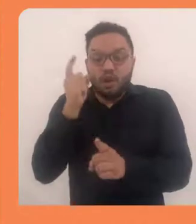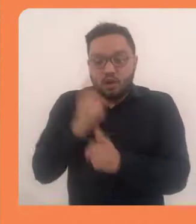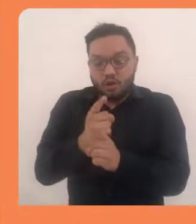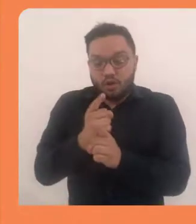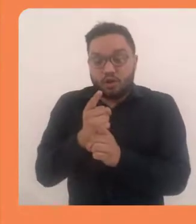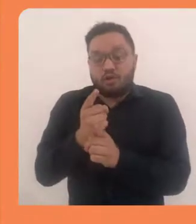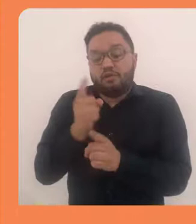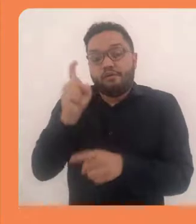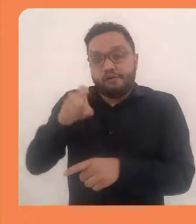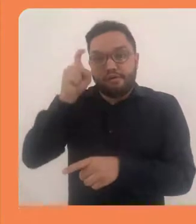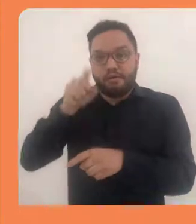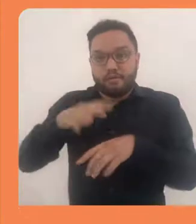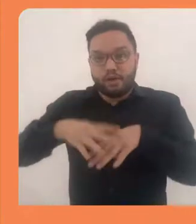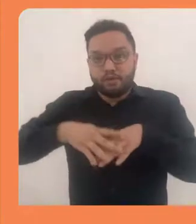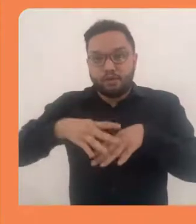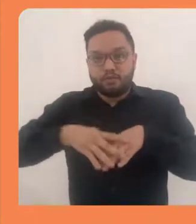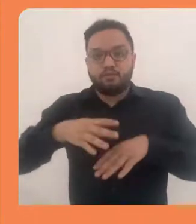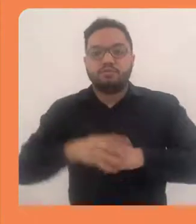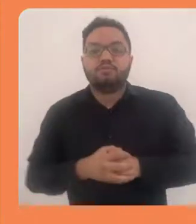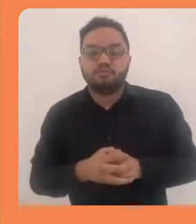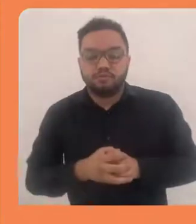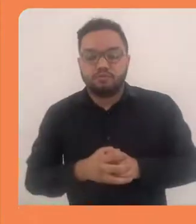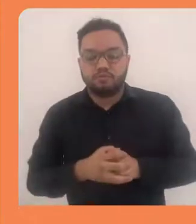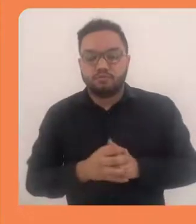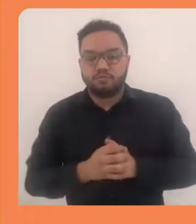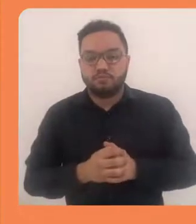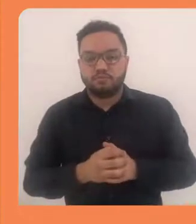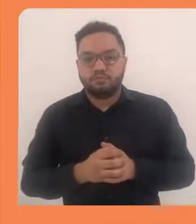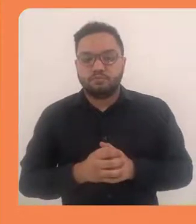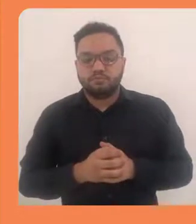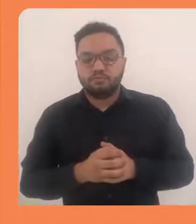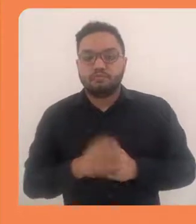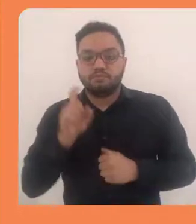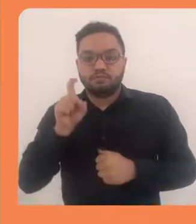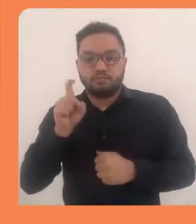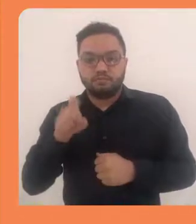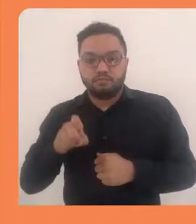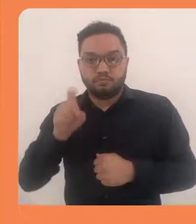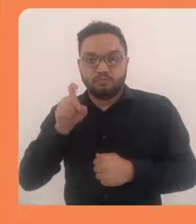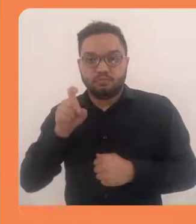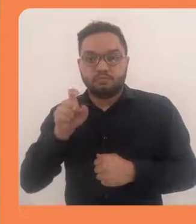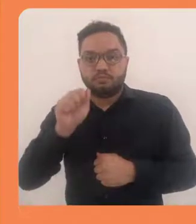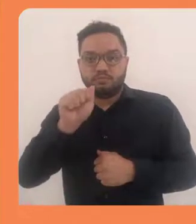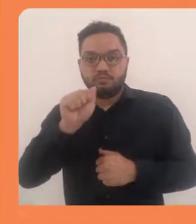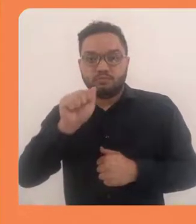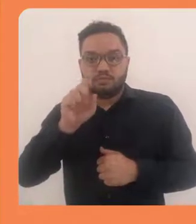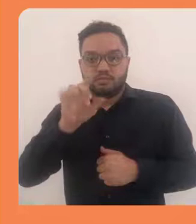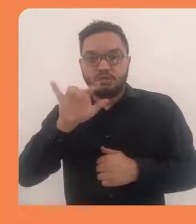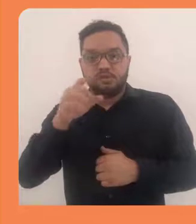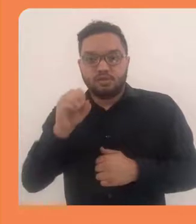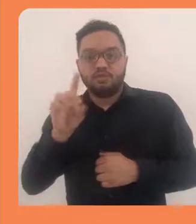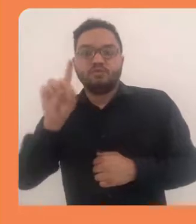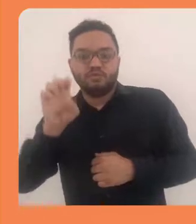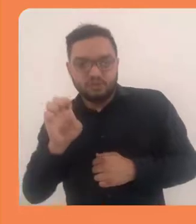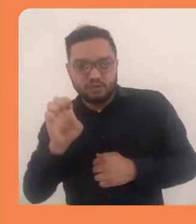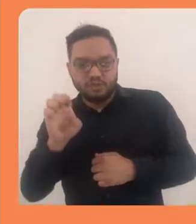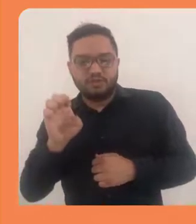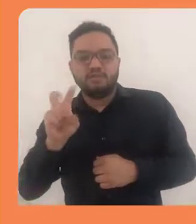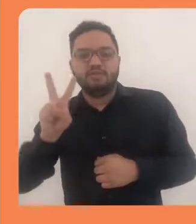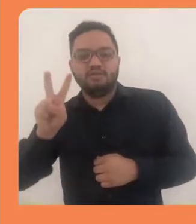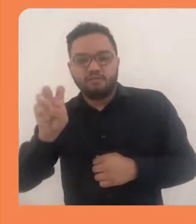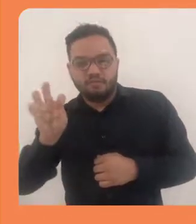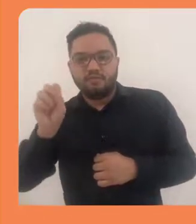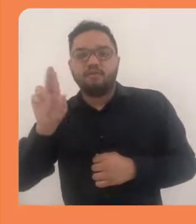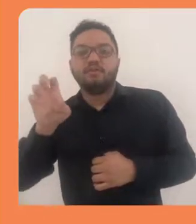Então, como eu falei de soma de vetores, deixa eu ver se eu acho ele aqui. Cliquei em matemática, aqui, adição de vetores.